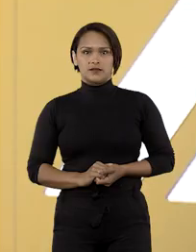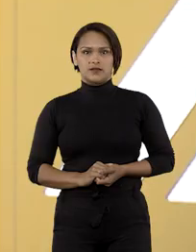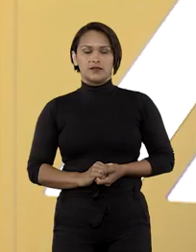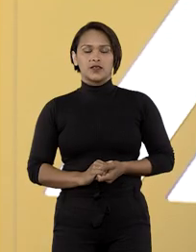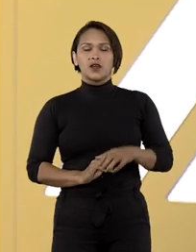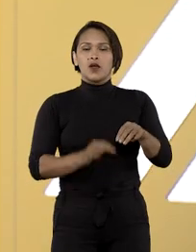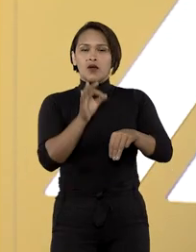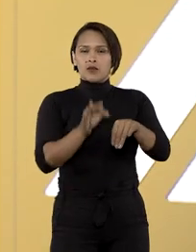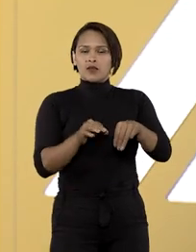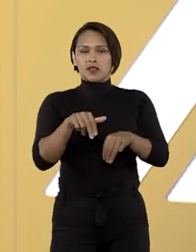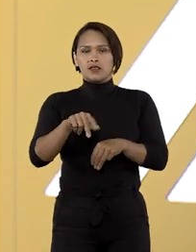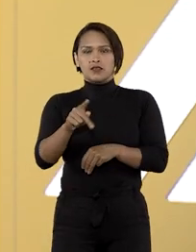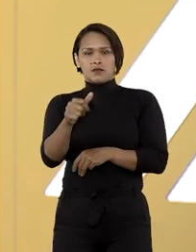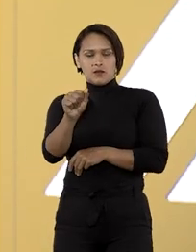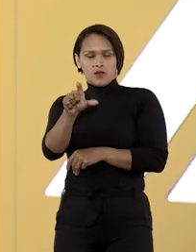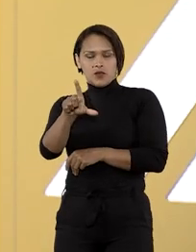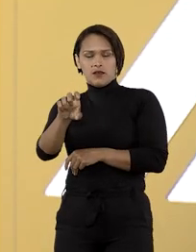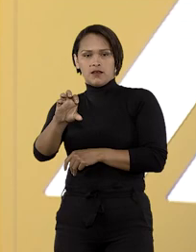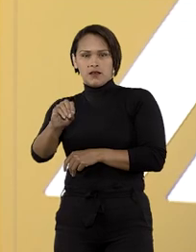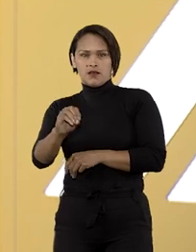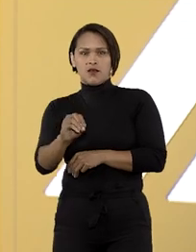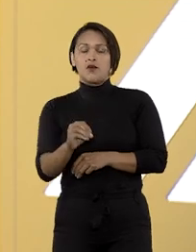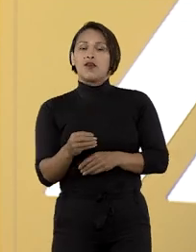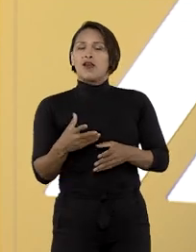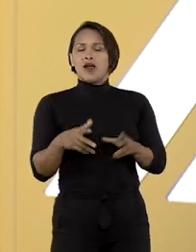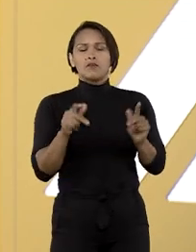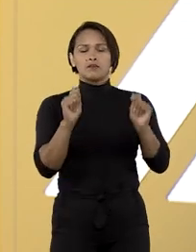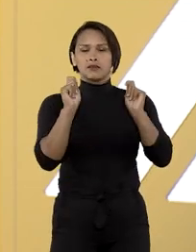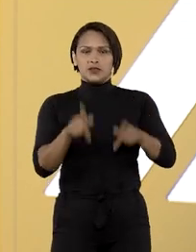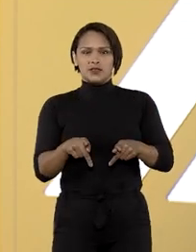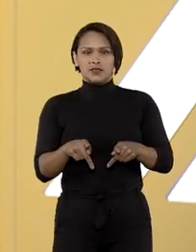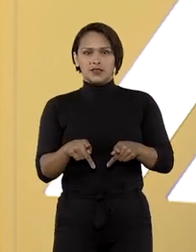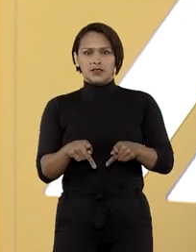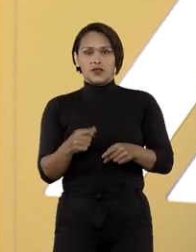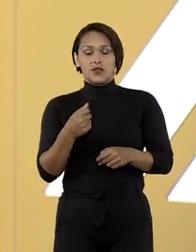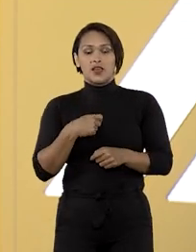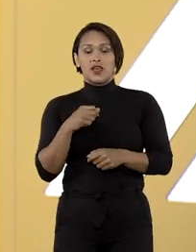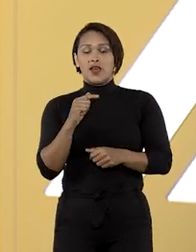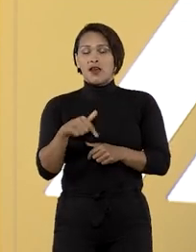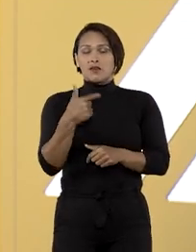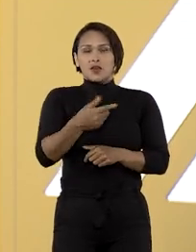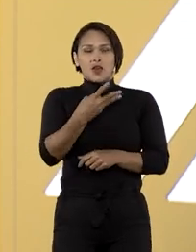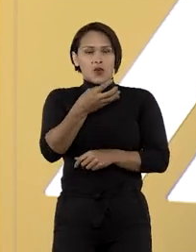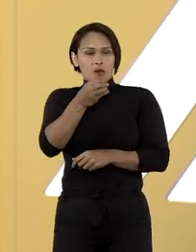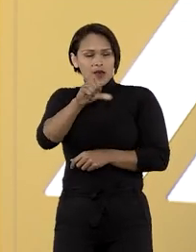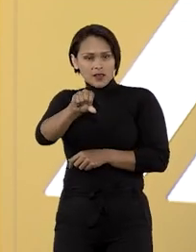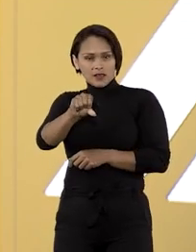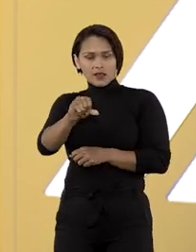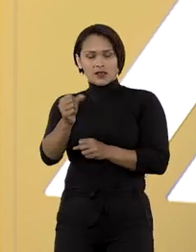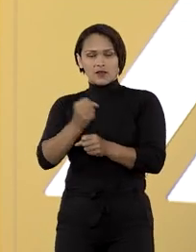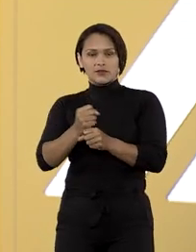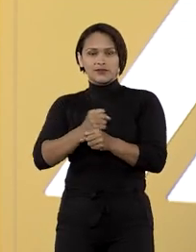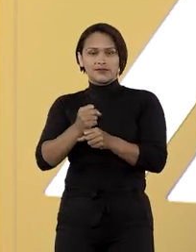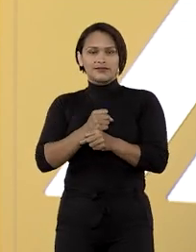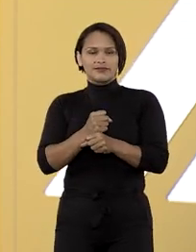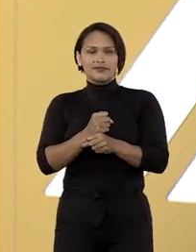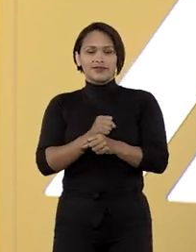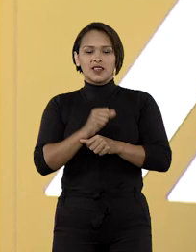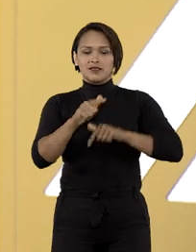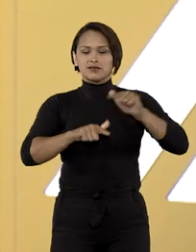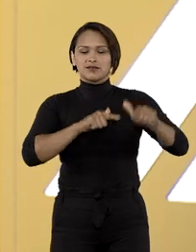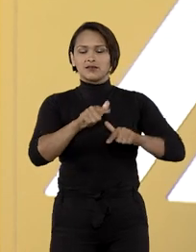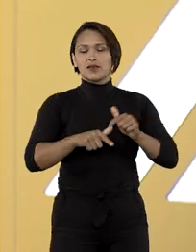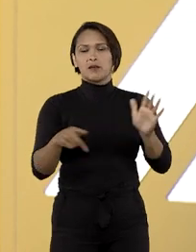O ministro Napoleão Nunes Maia Filho está se aposentando, isso após 49 anos de atividade